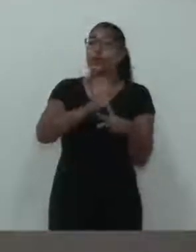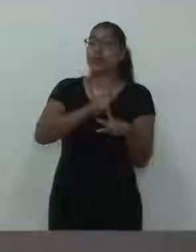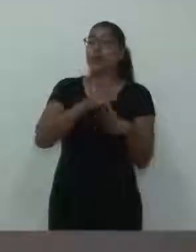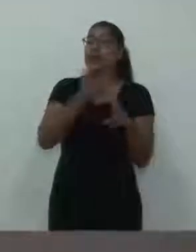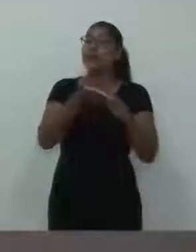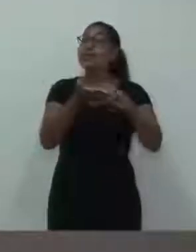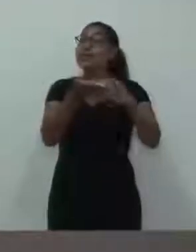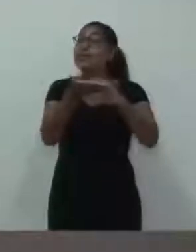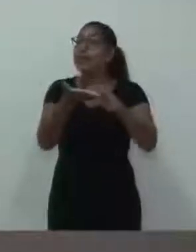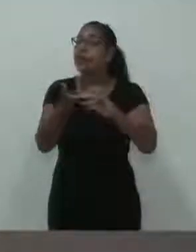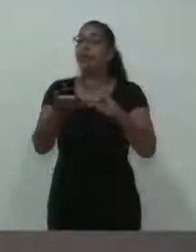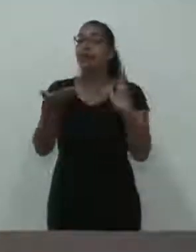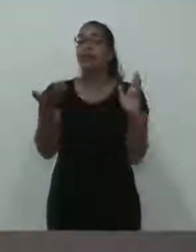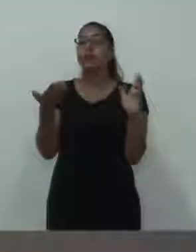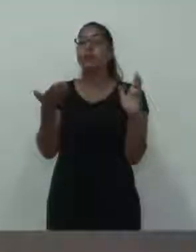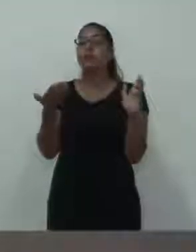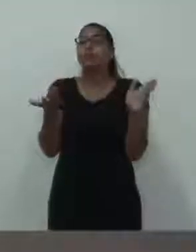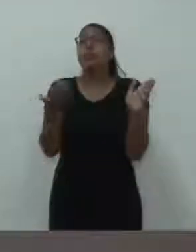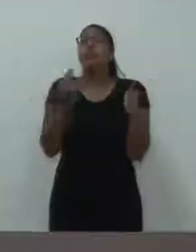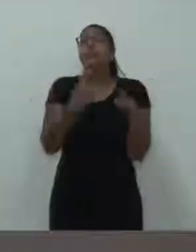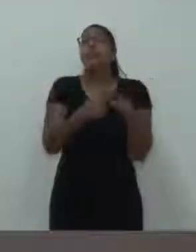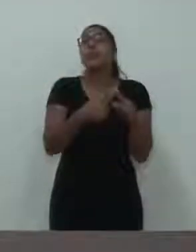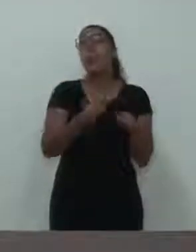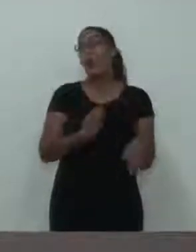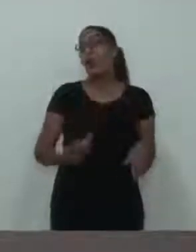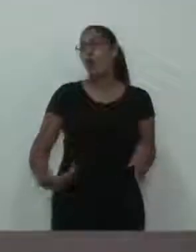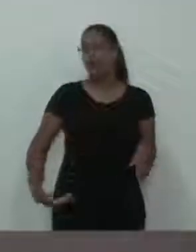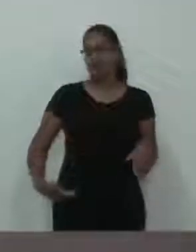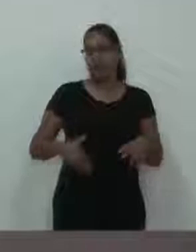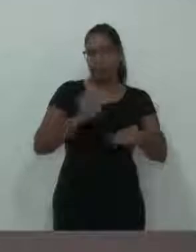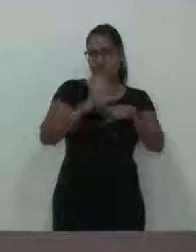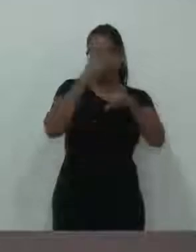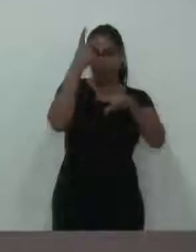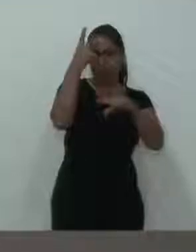secretário, porque o governo não faz a parte dele.